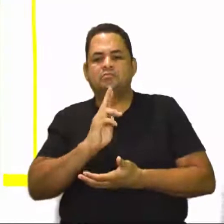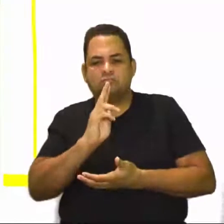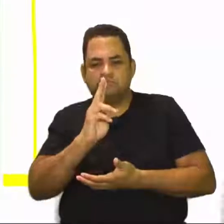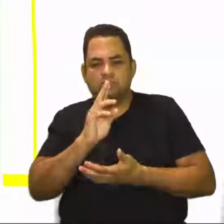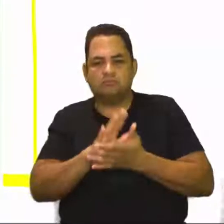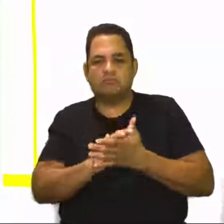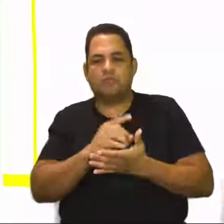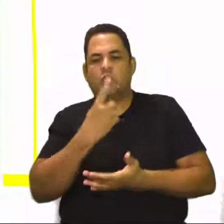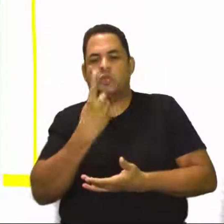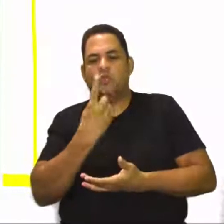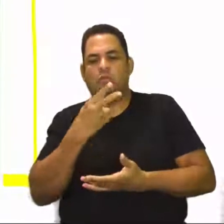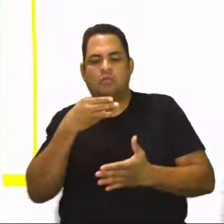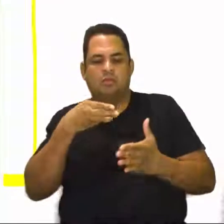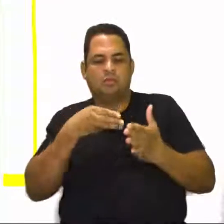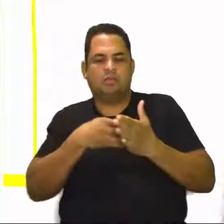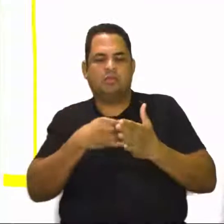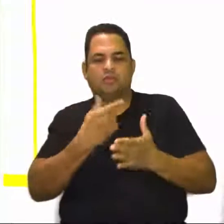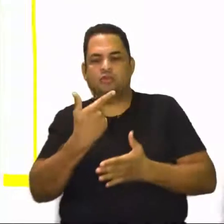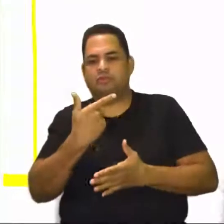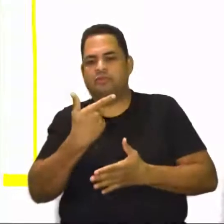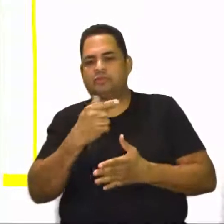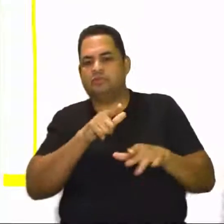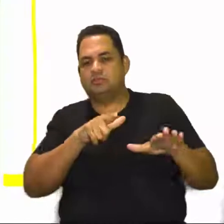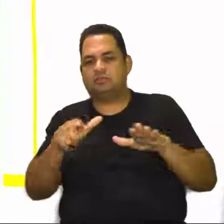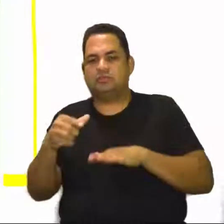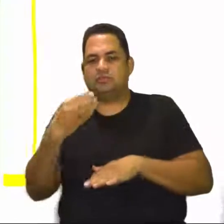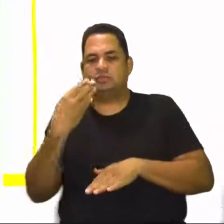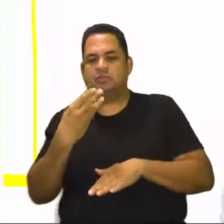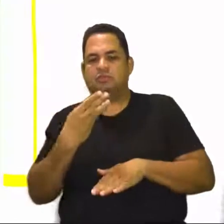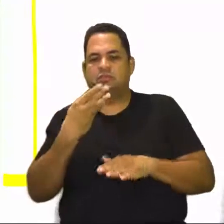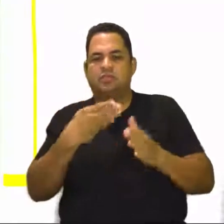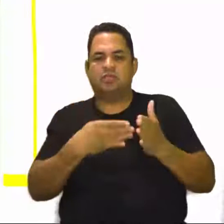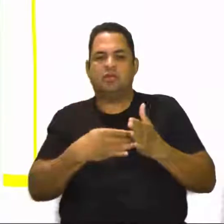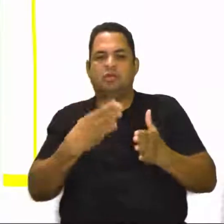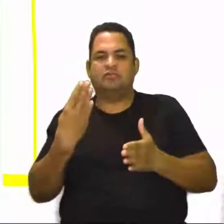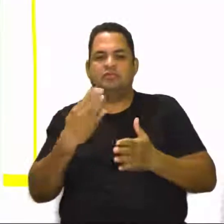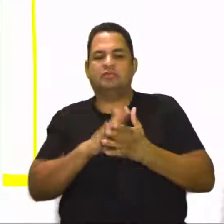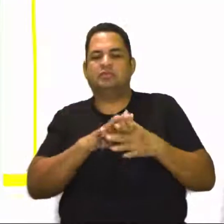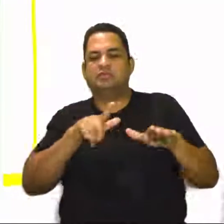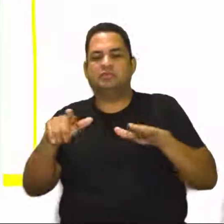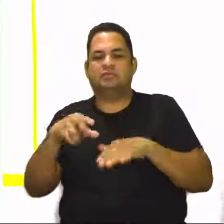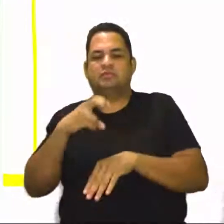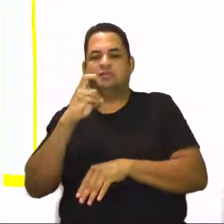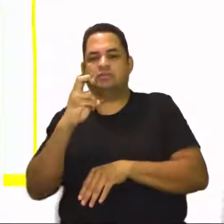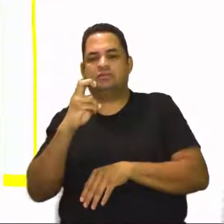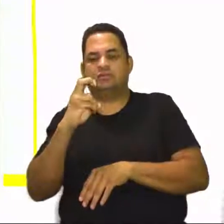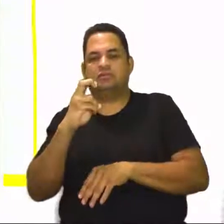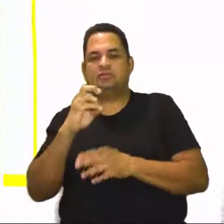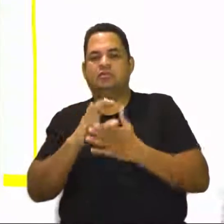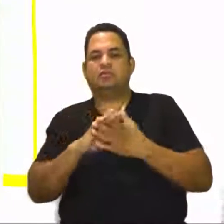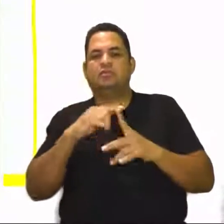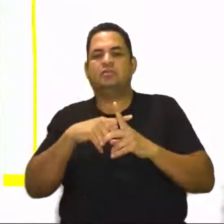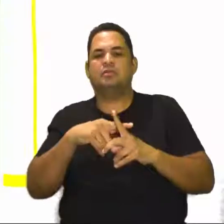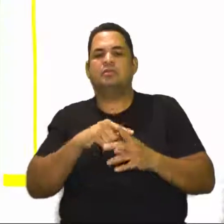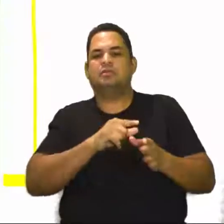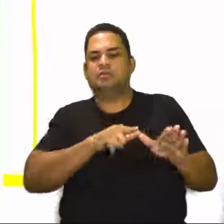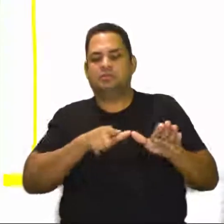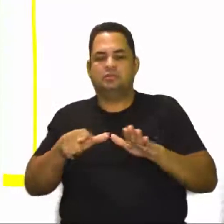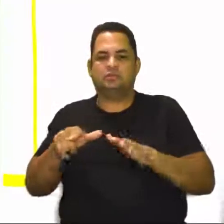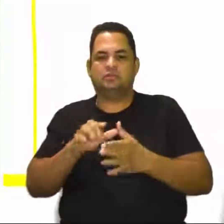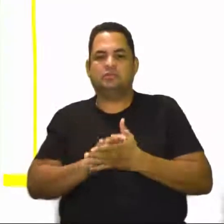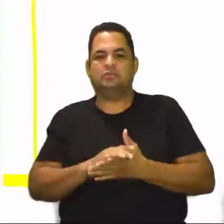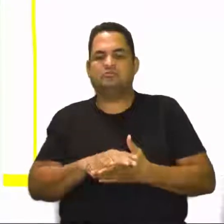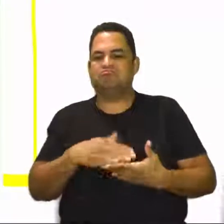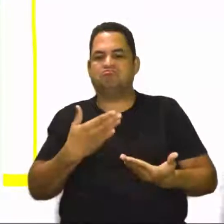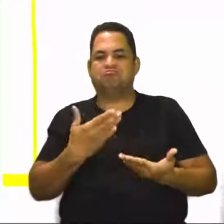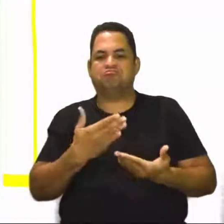uma ou duas vezes por semana, três ou quatro vezes por semana, e cinco ou mais vezes por semana, e o